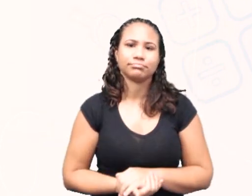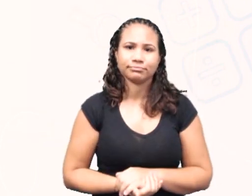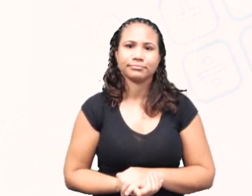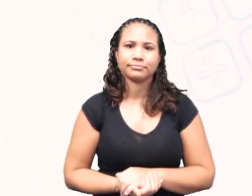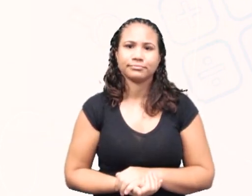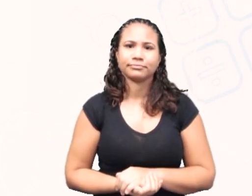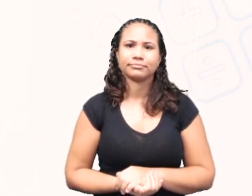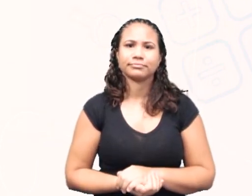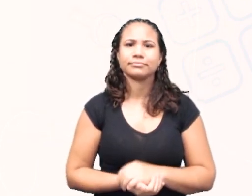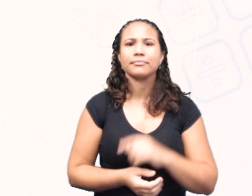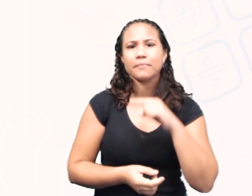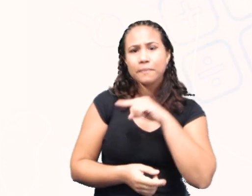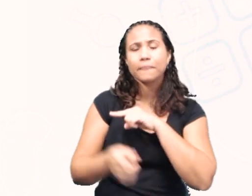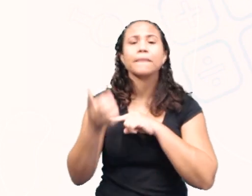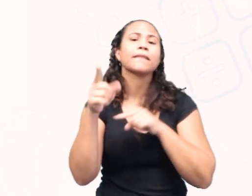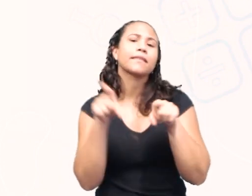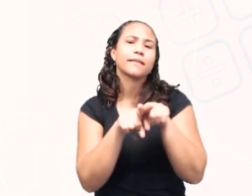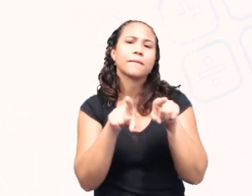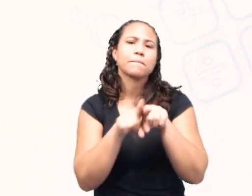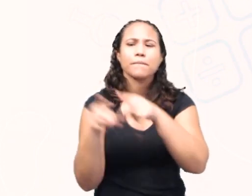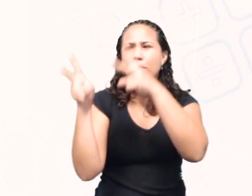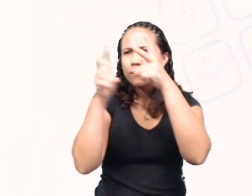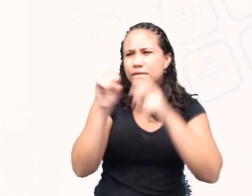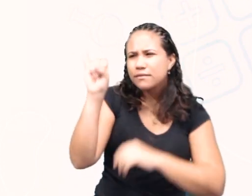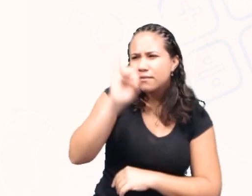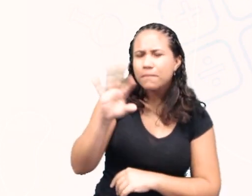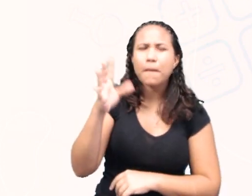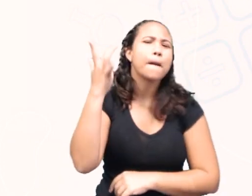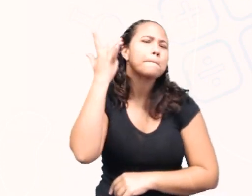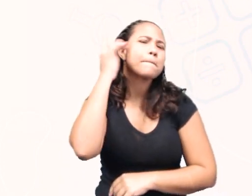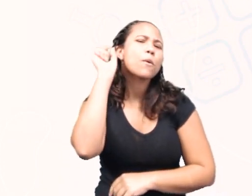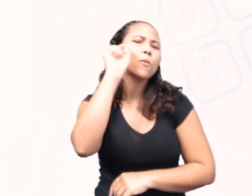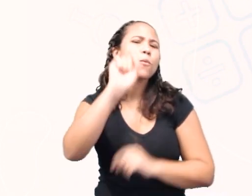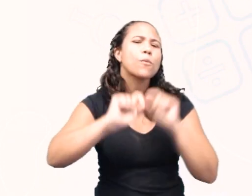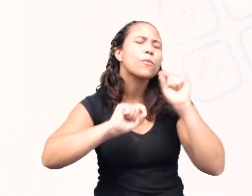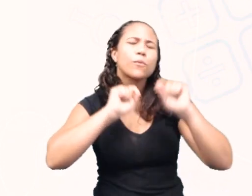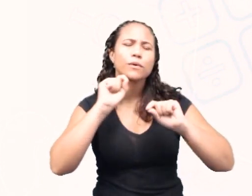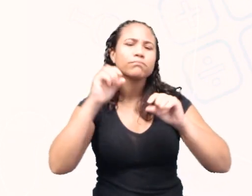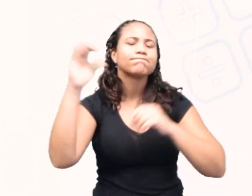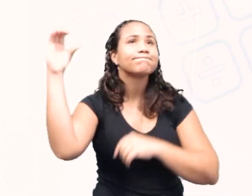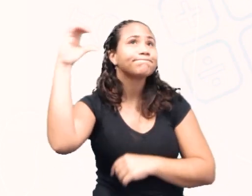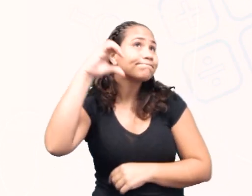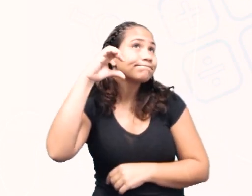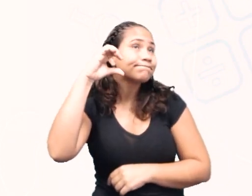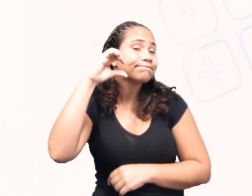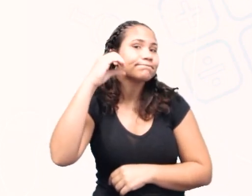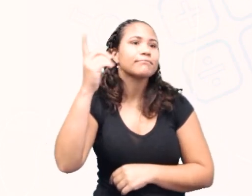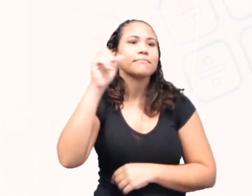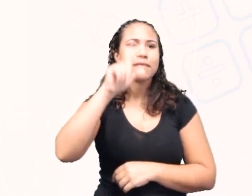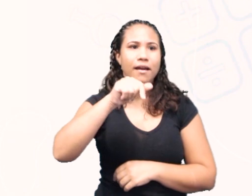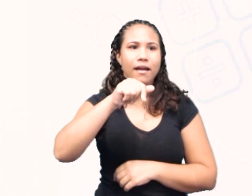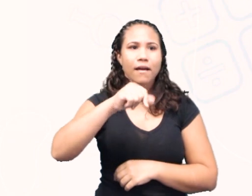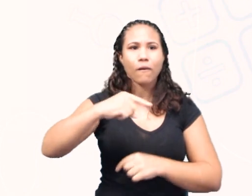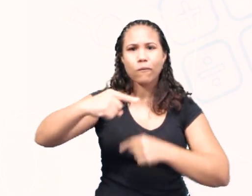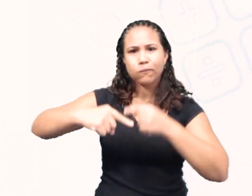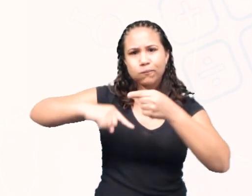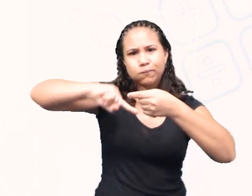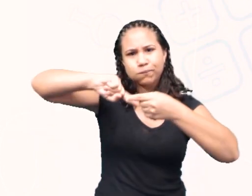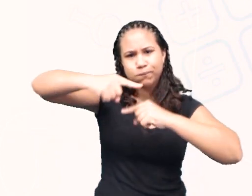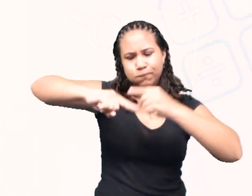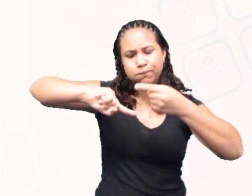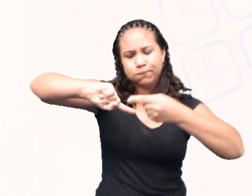Aqui, observando, o que vocês acham que é isso? Isso aqui é um compressor de ar